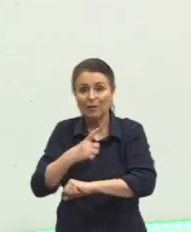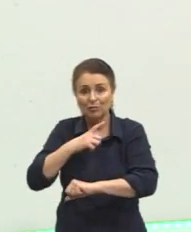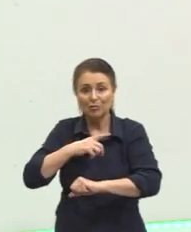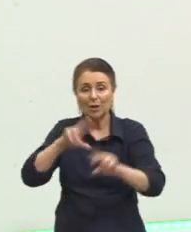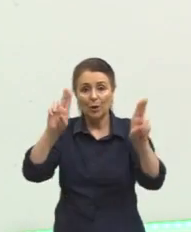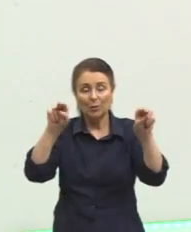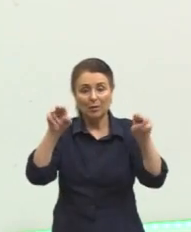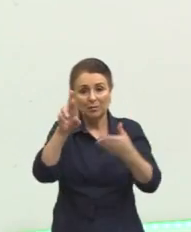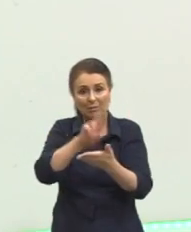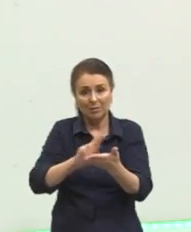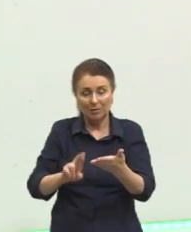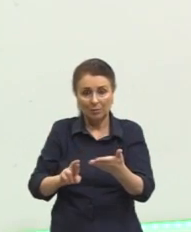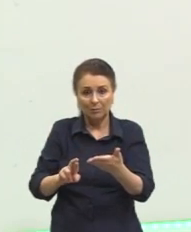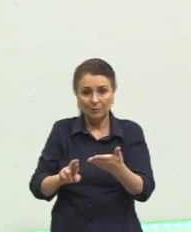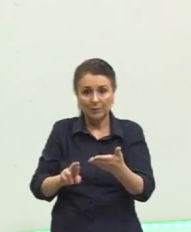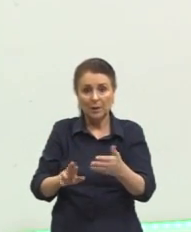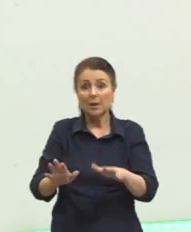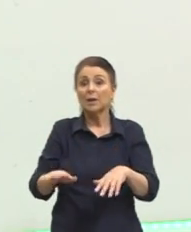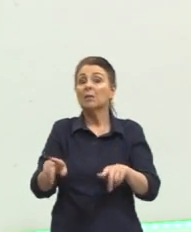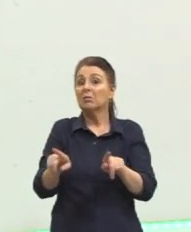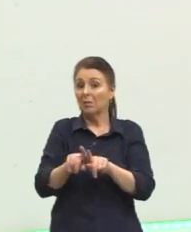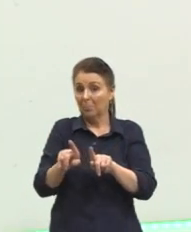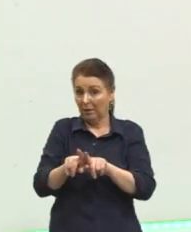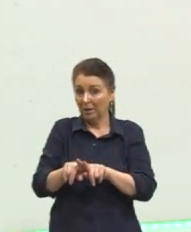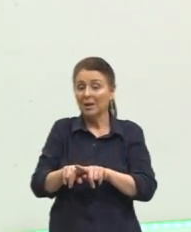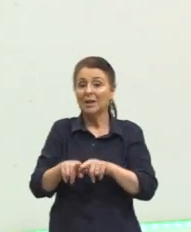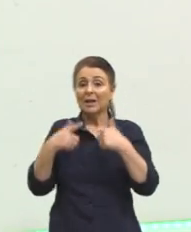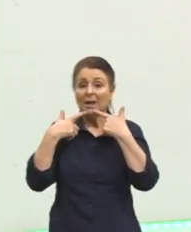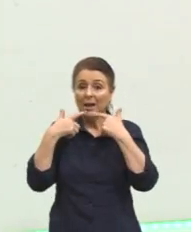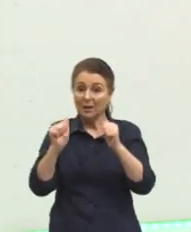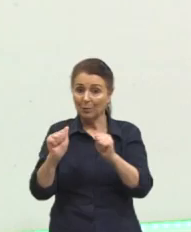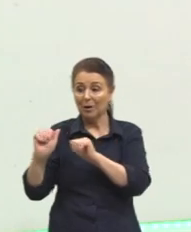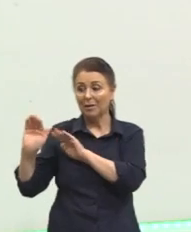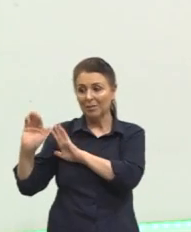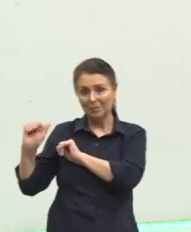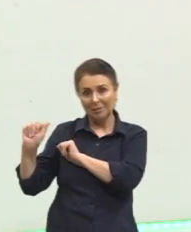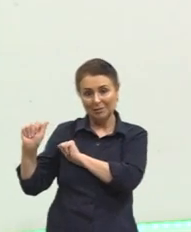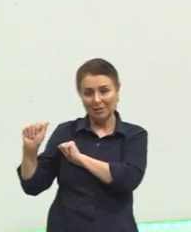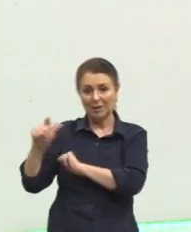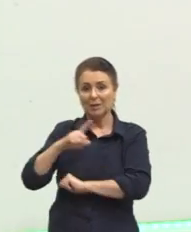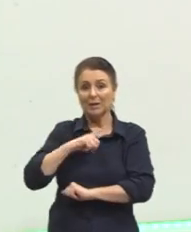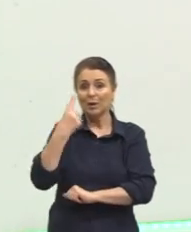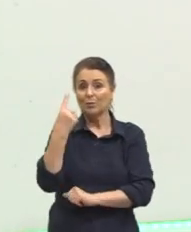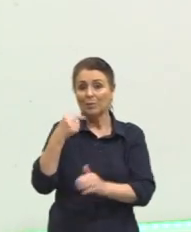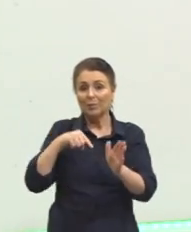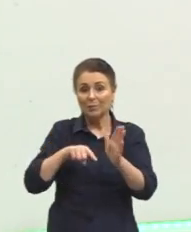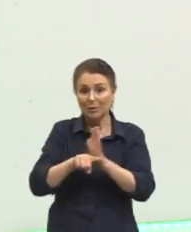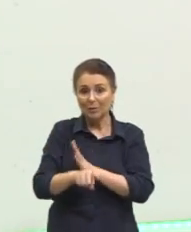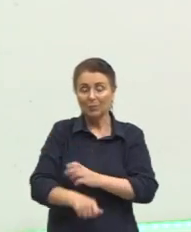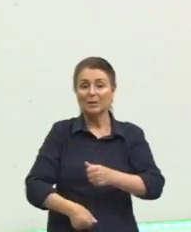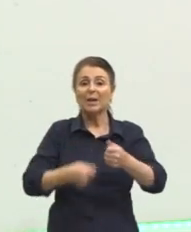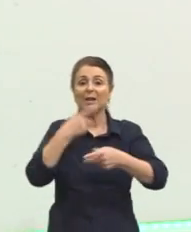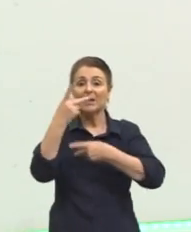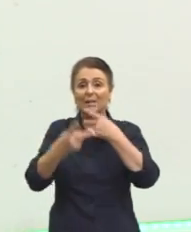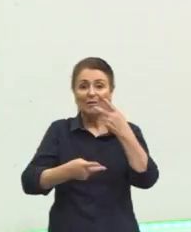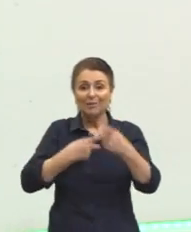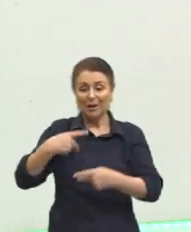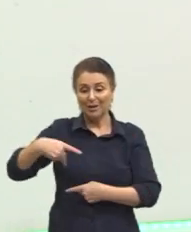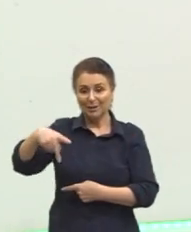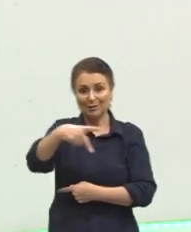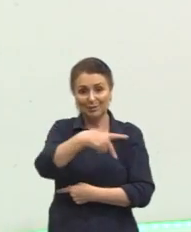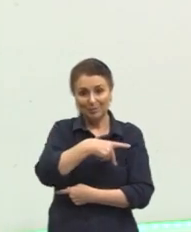Inclusive, no nosso componente de língua espanhola, nós vamos ter uma questão que fala sobre povos